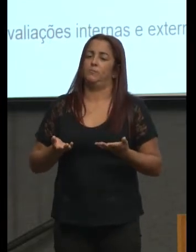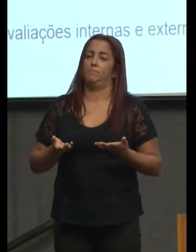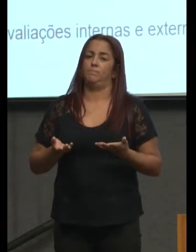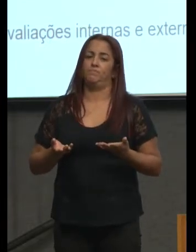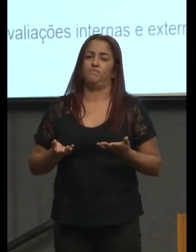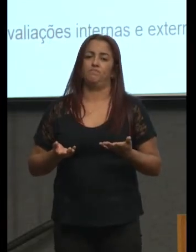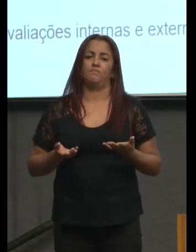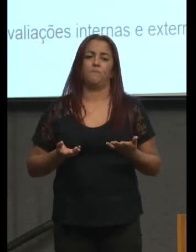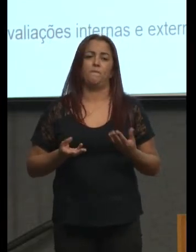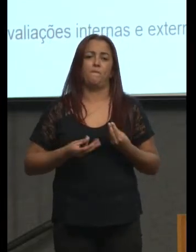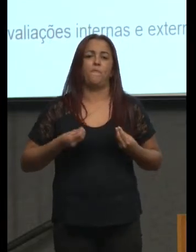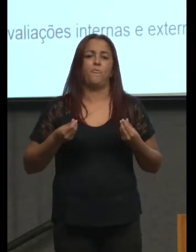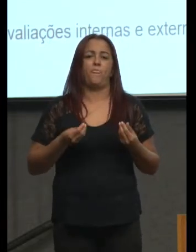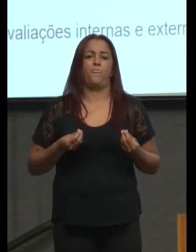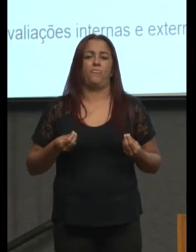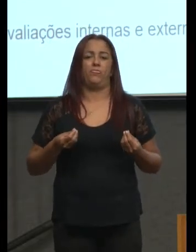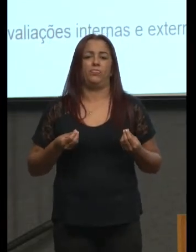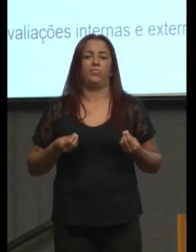com com